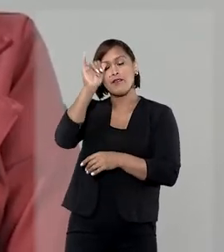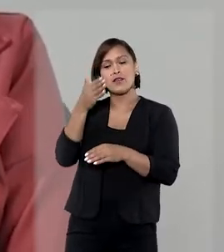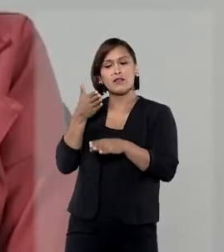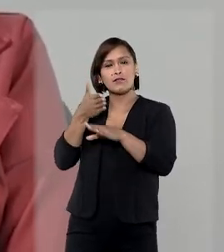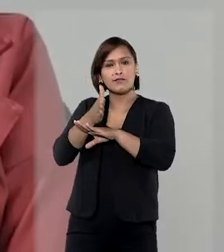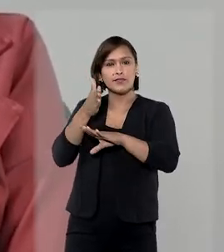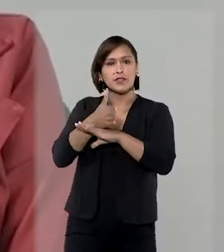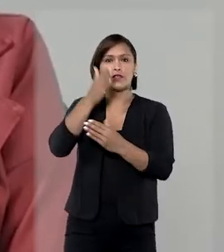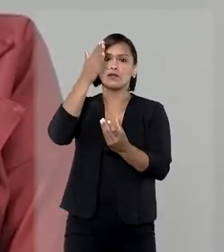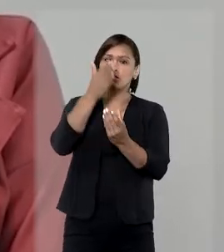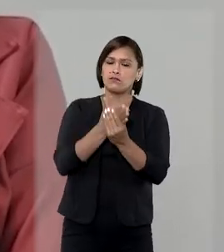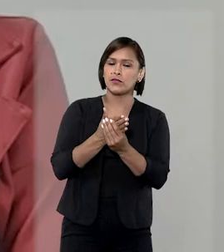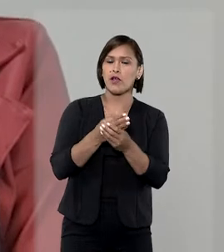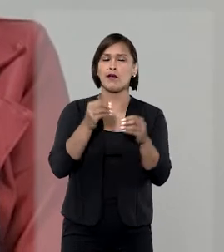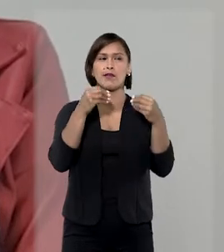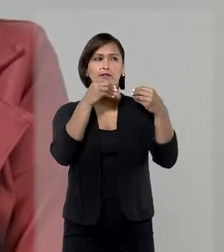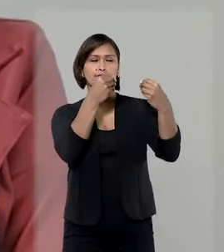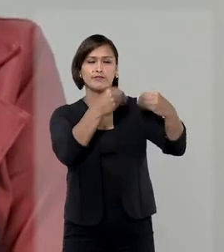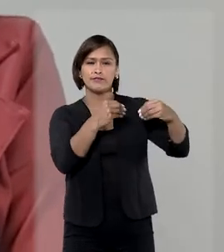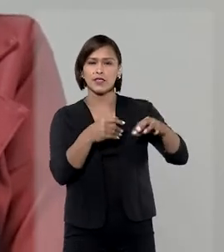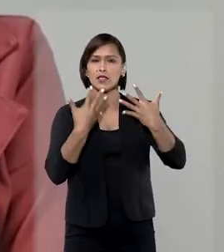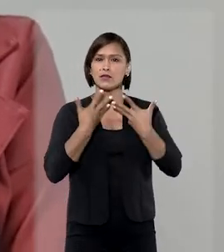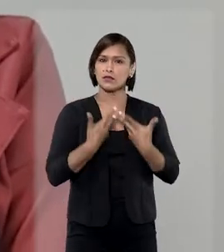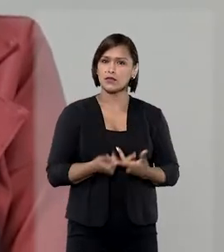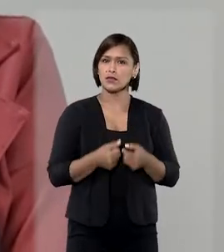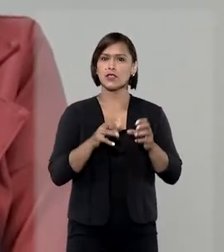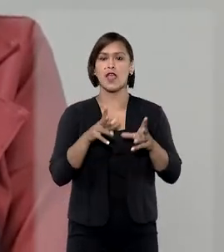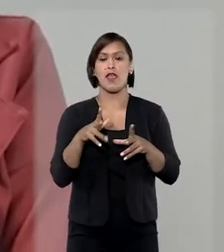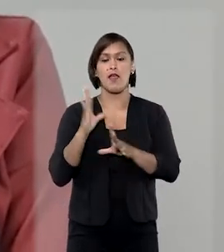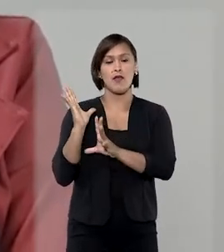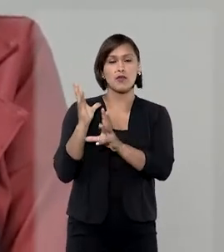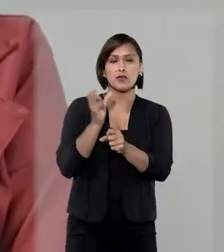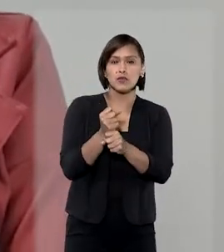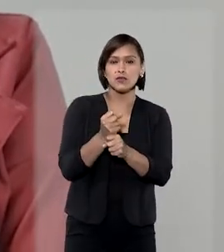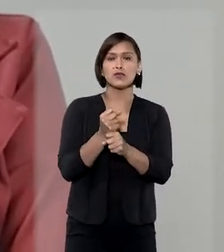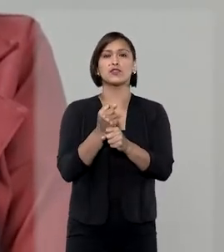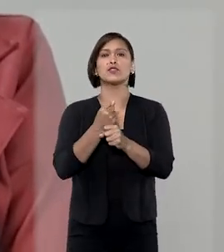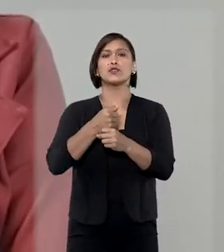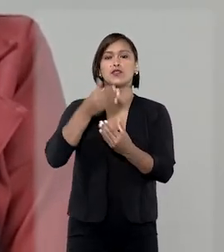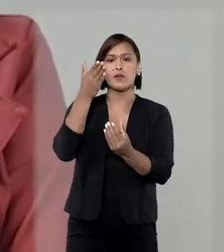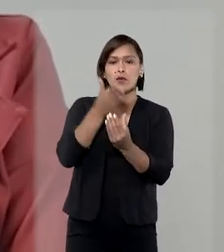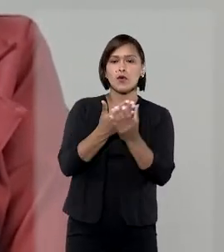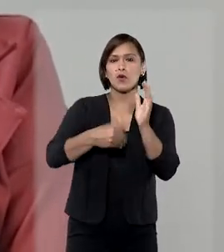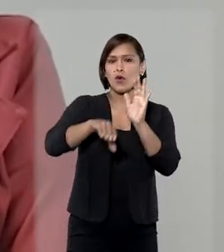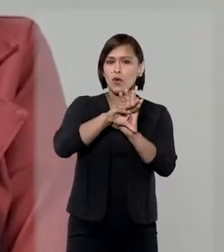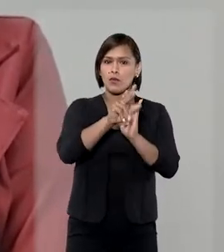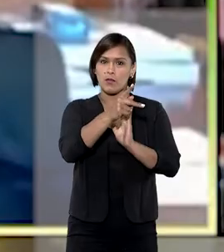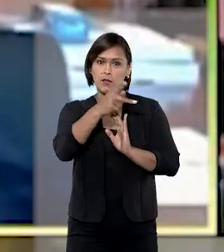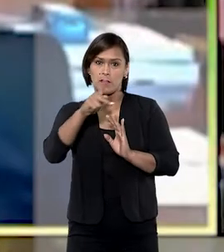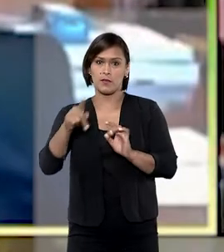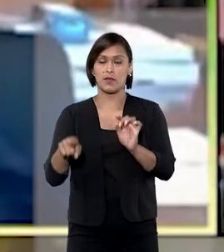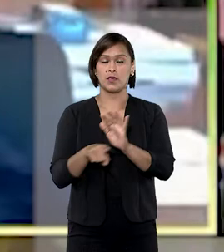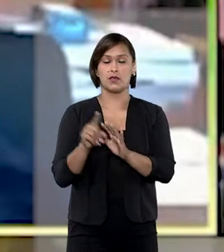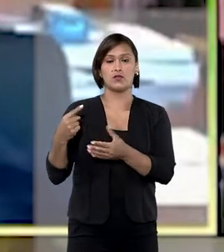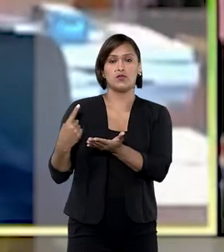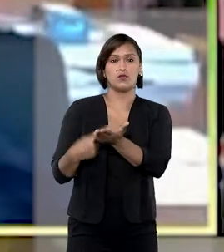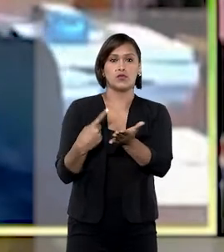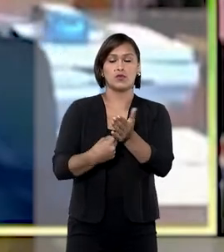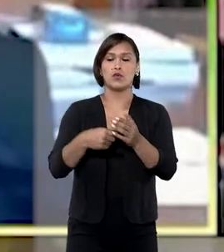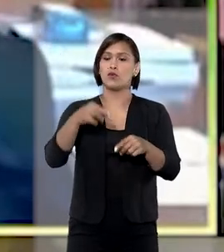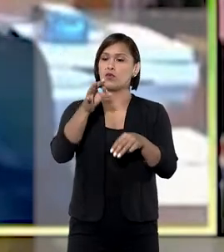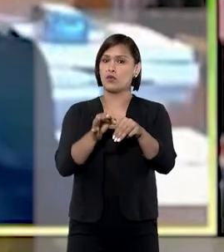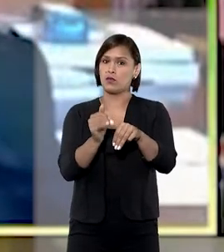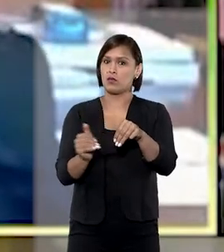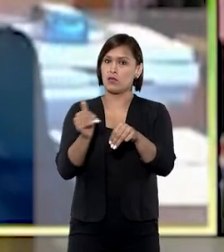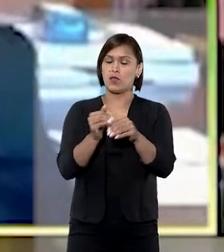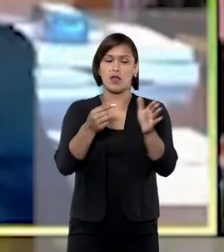entrada de processos inúteis ou desnecessários, visando a economia processual no nosso Código de Processo Civil. De acordo com Moura